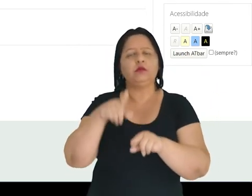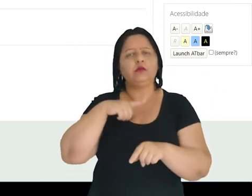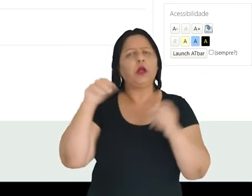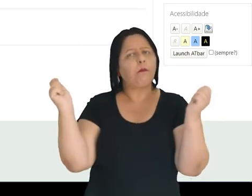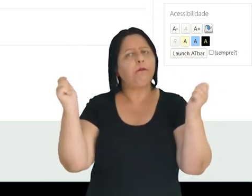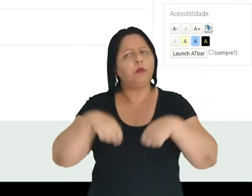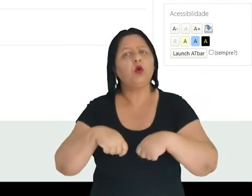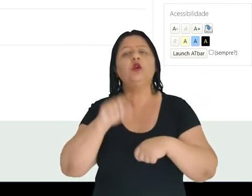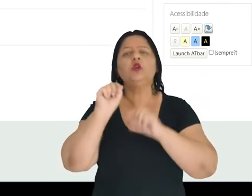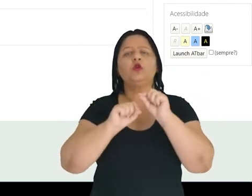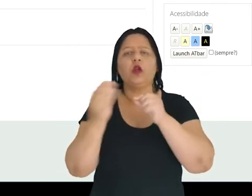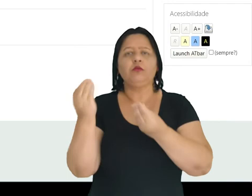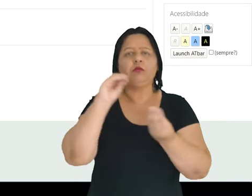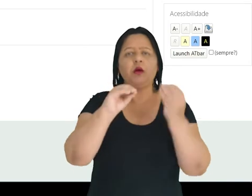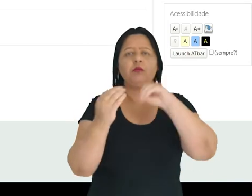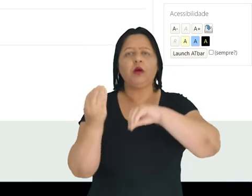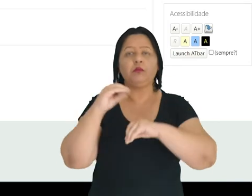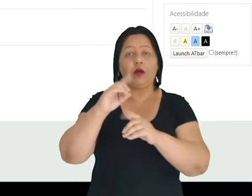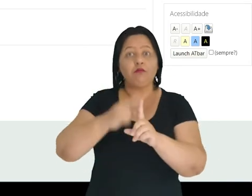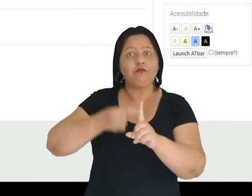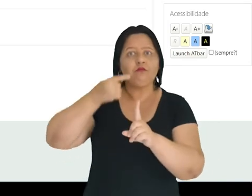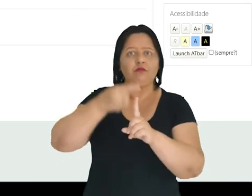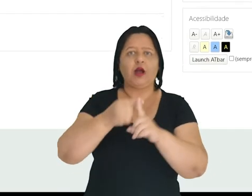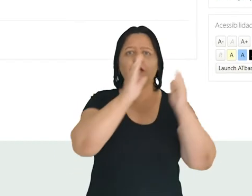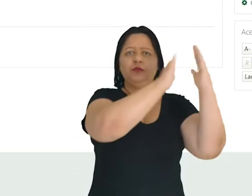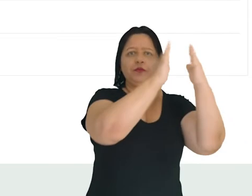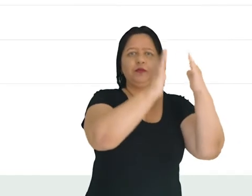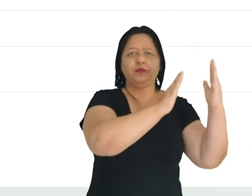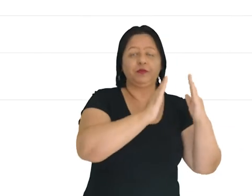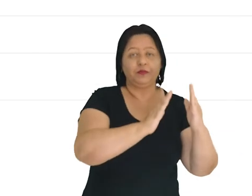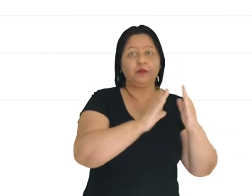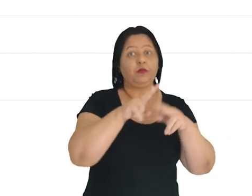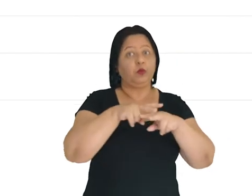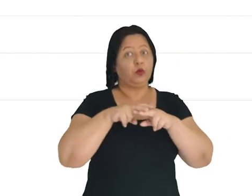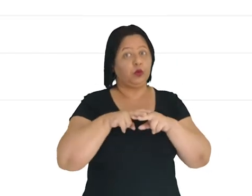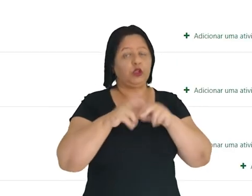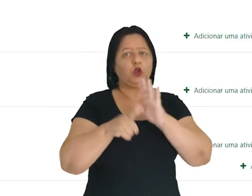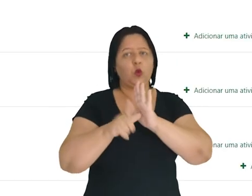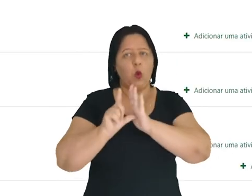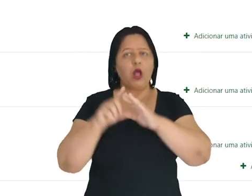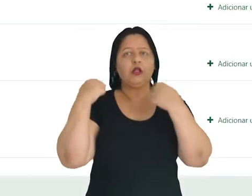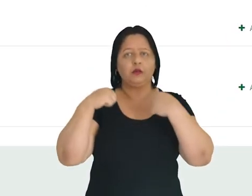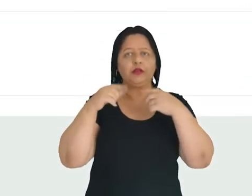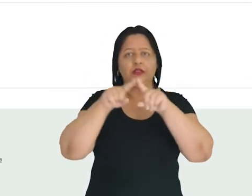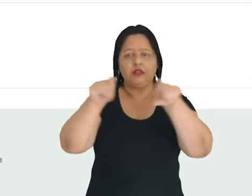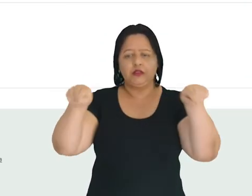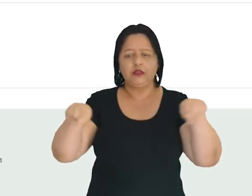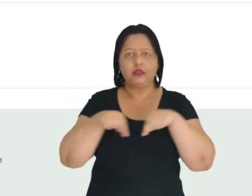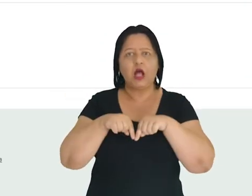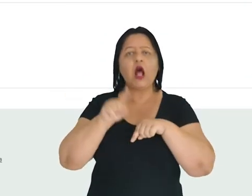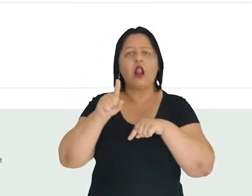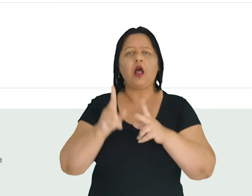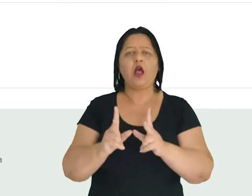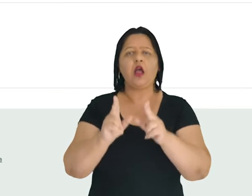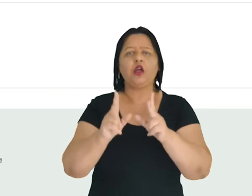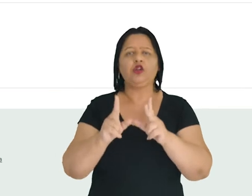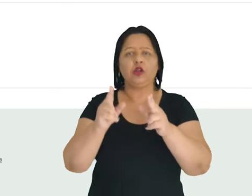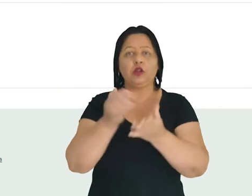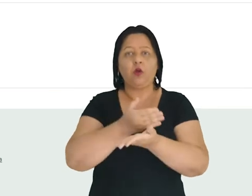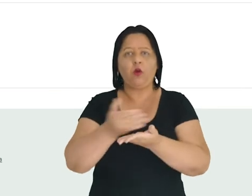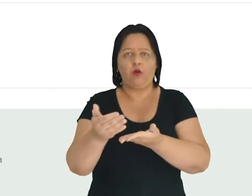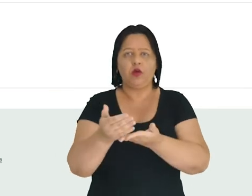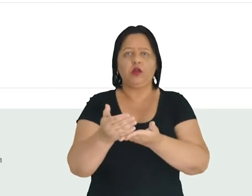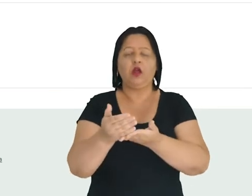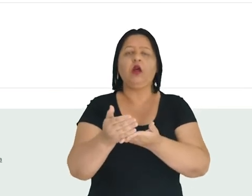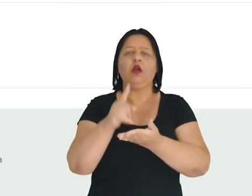a possibilidade de adicionar mais blocos. Para isso, precisamos ativar a edição da sala, e vai habilitar